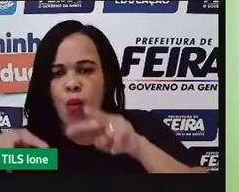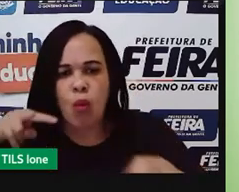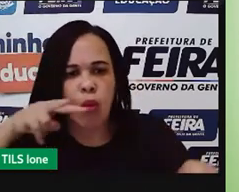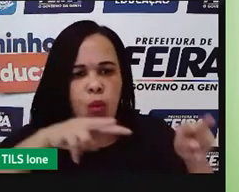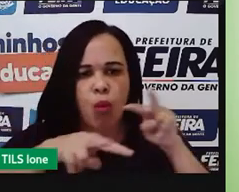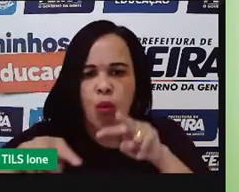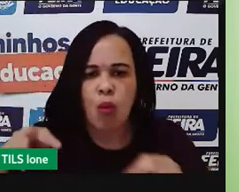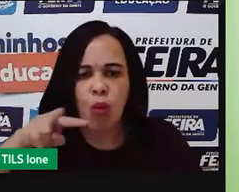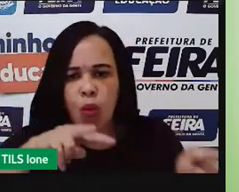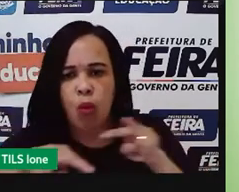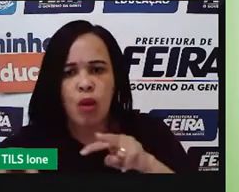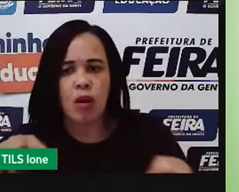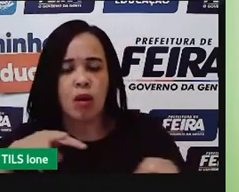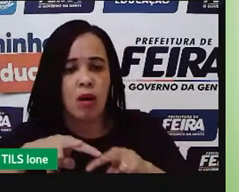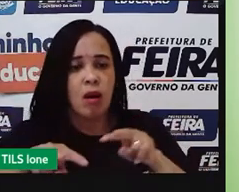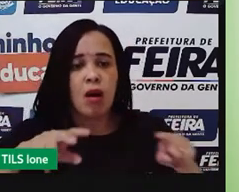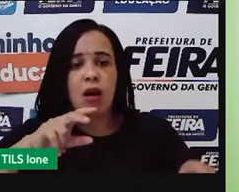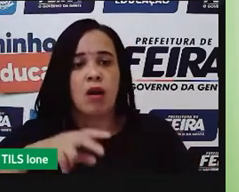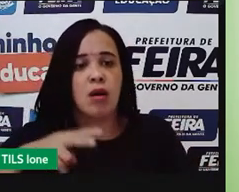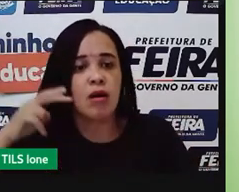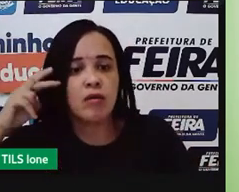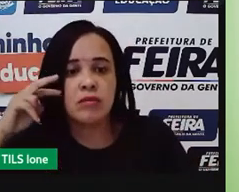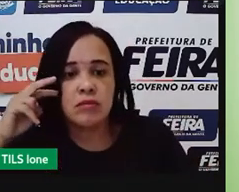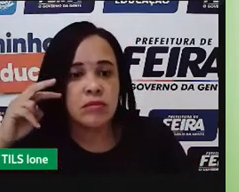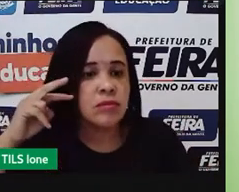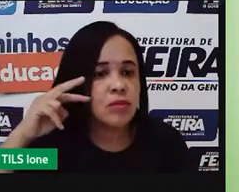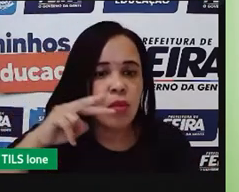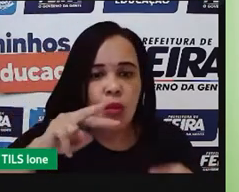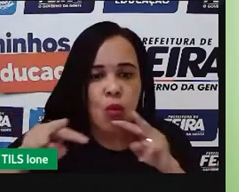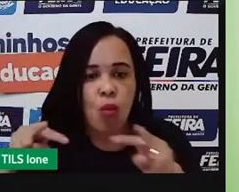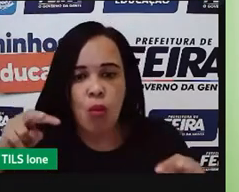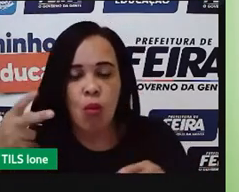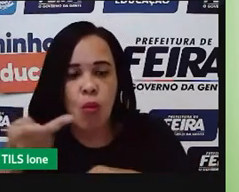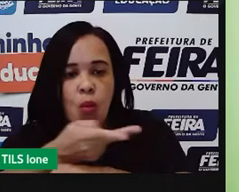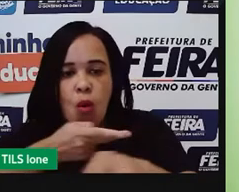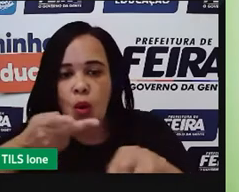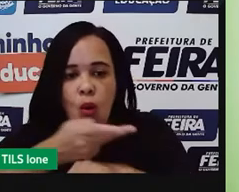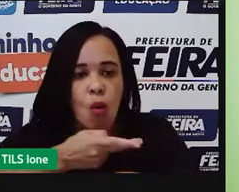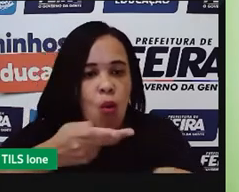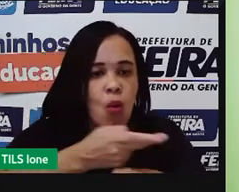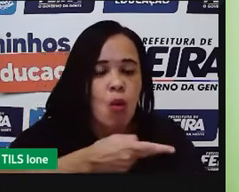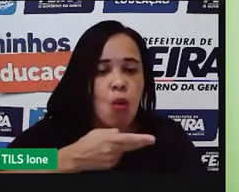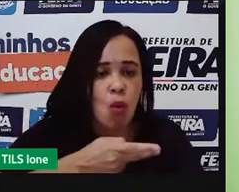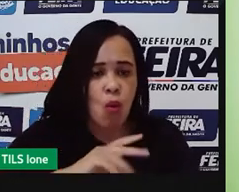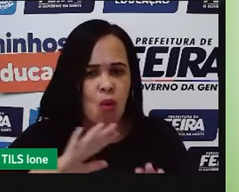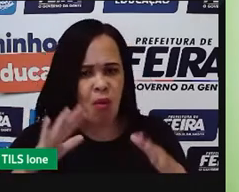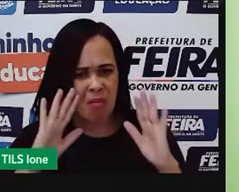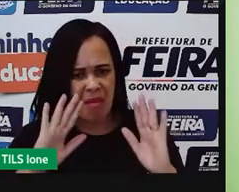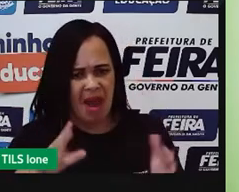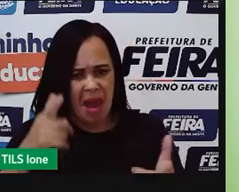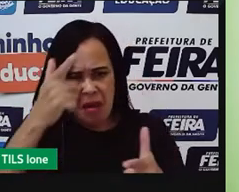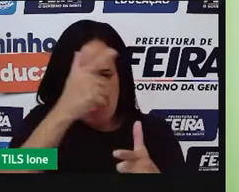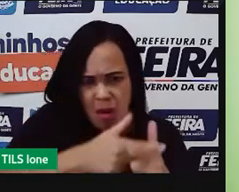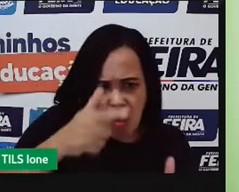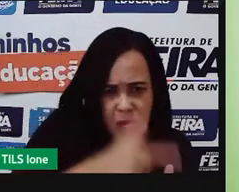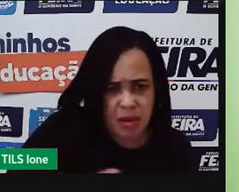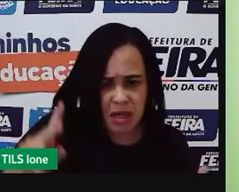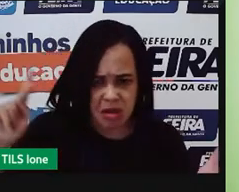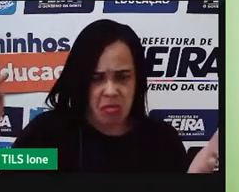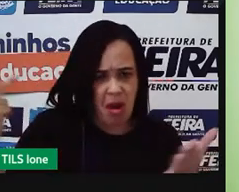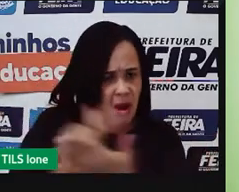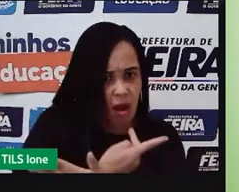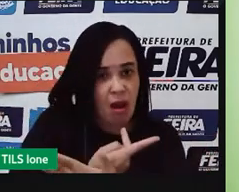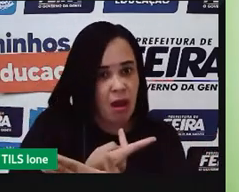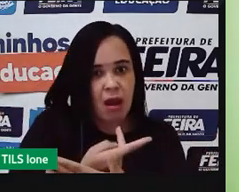bem profissional mesmo, fica bem tecnológica e é pouco, praticamente, que se promete entregar